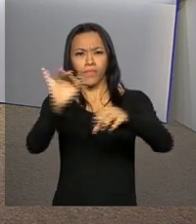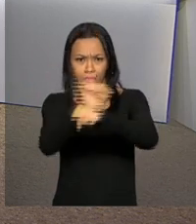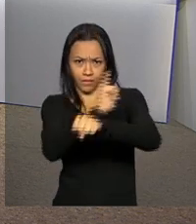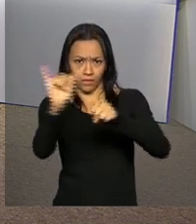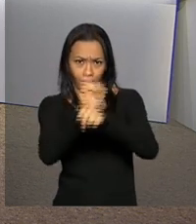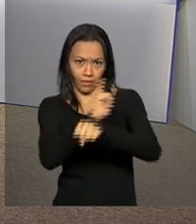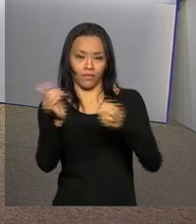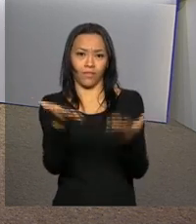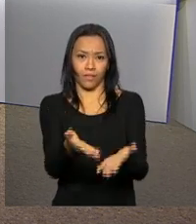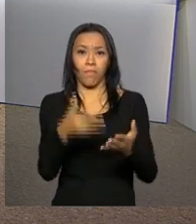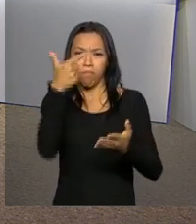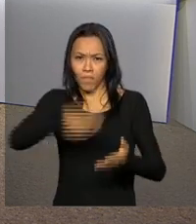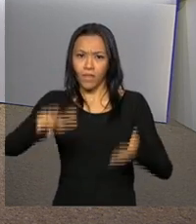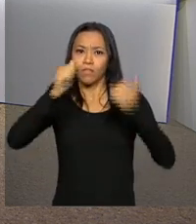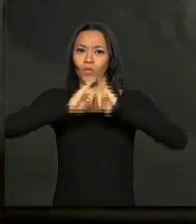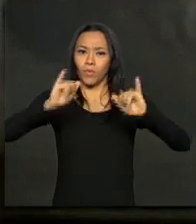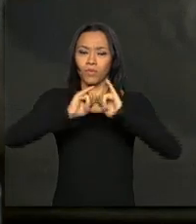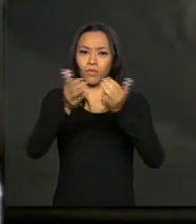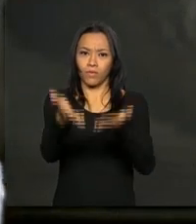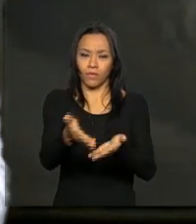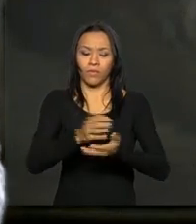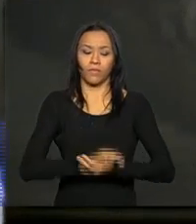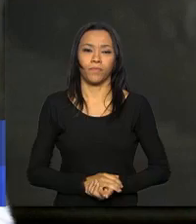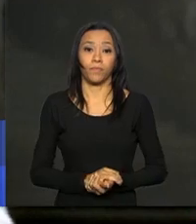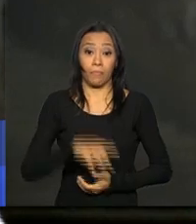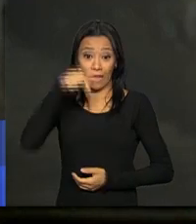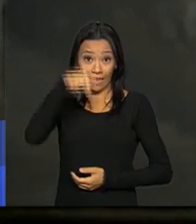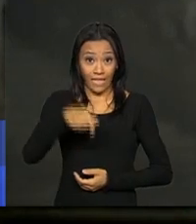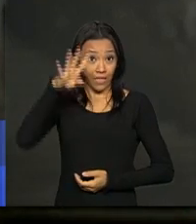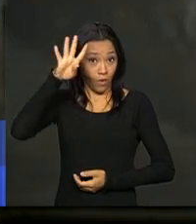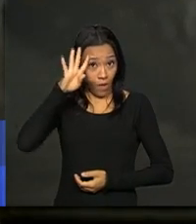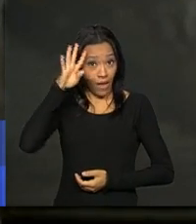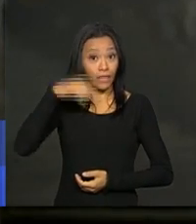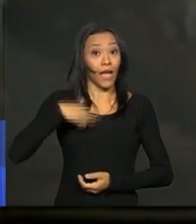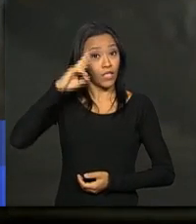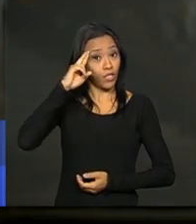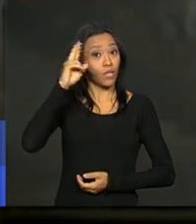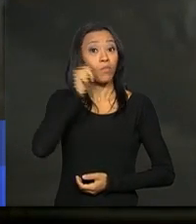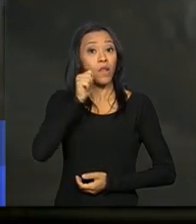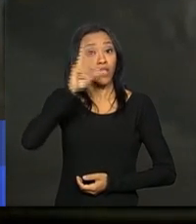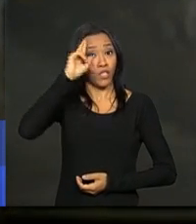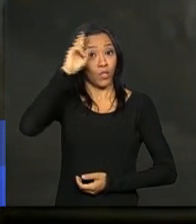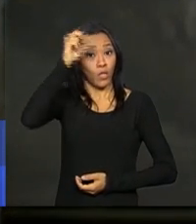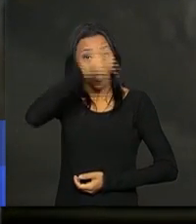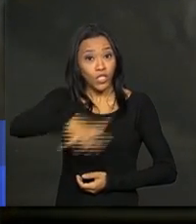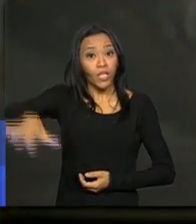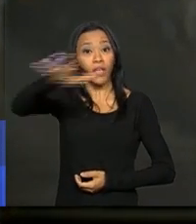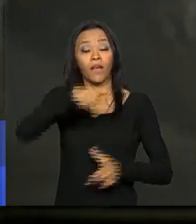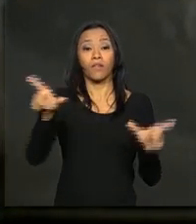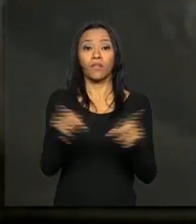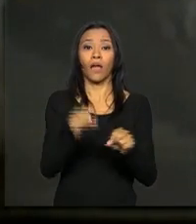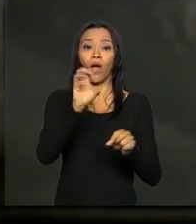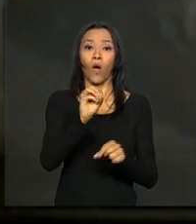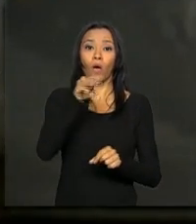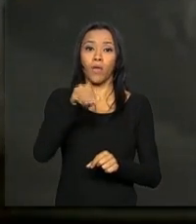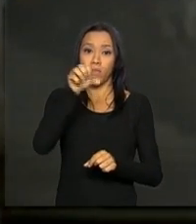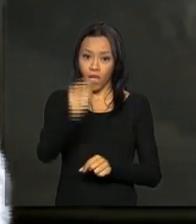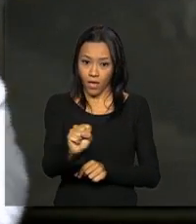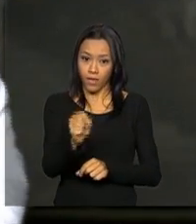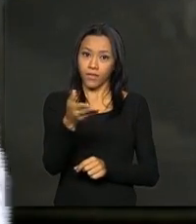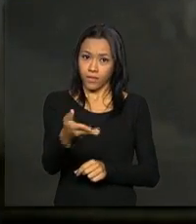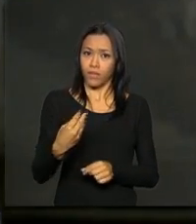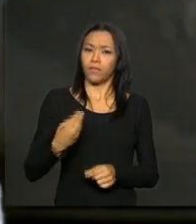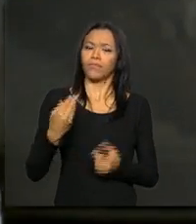Rocha tem mais informações. Nesta quarta-feira, a diretora-geral da Organização Mundial da Saúde, Margaret Chan,